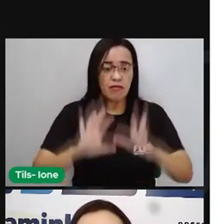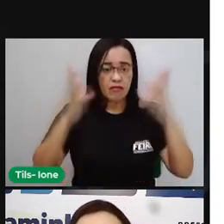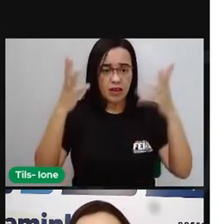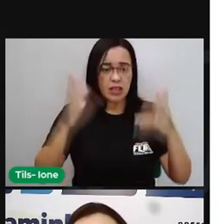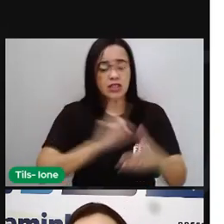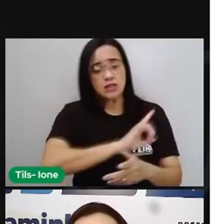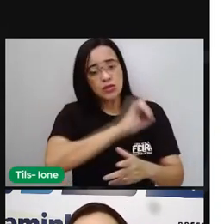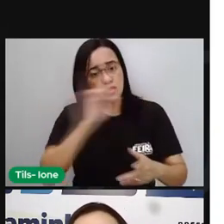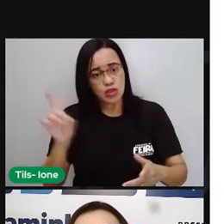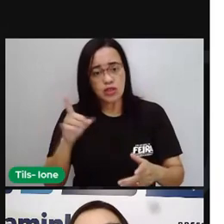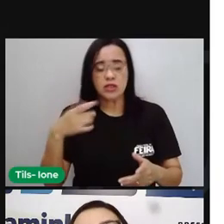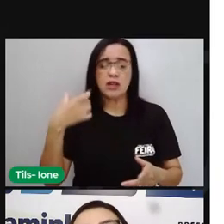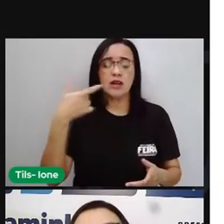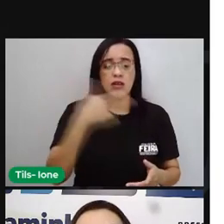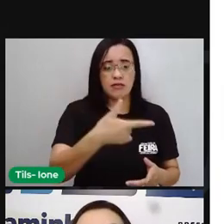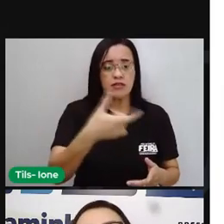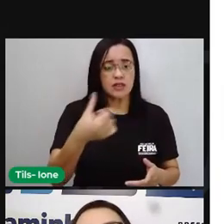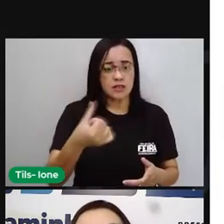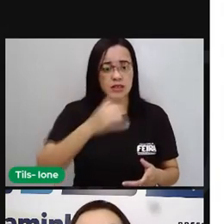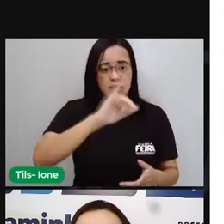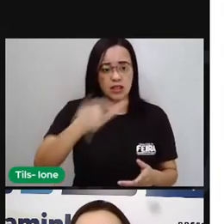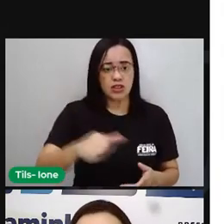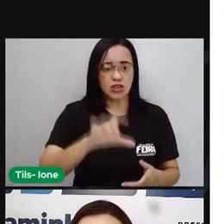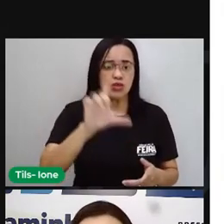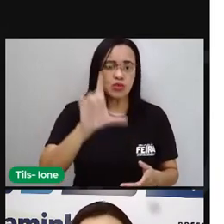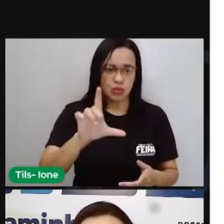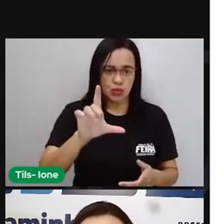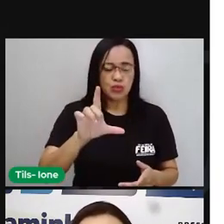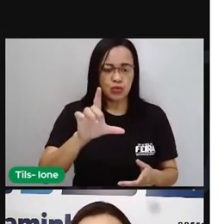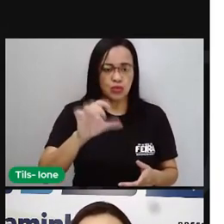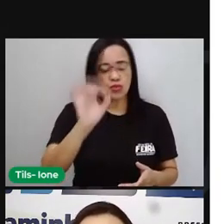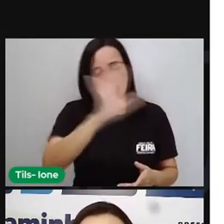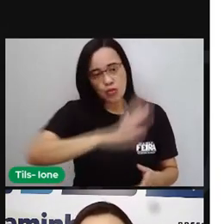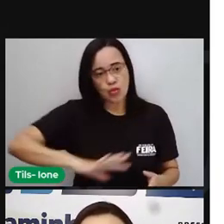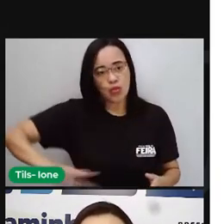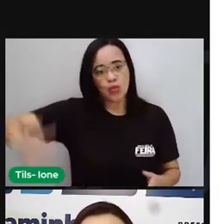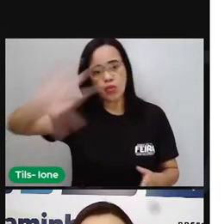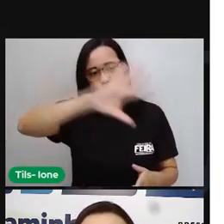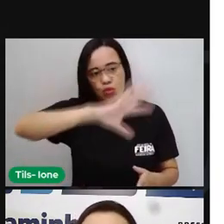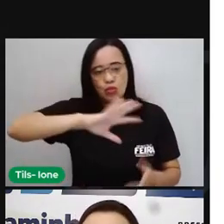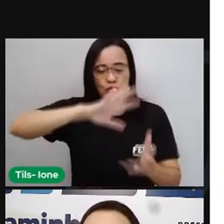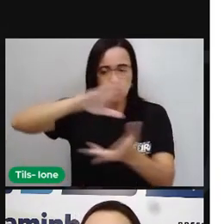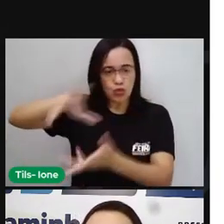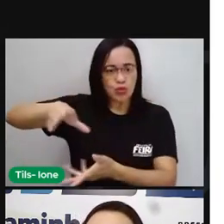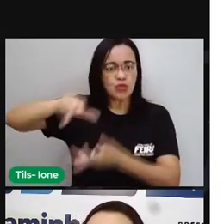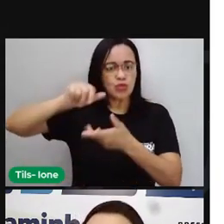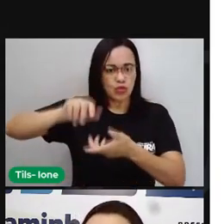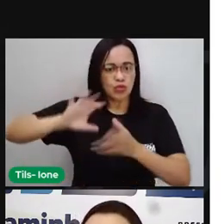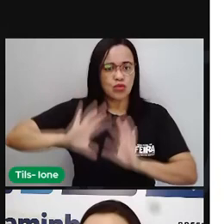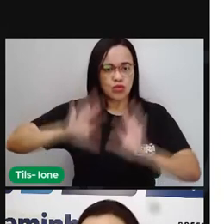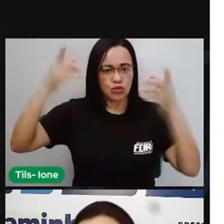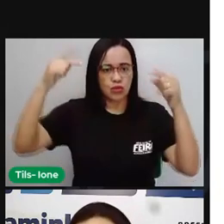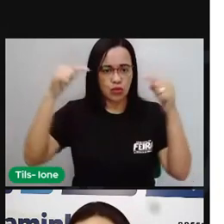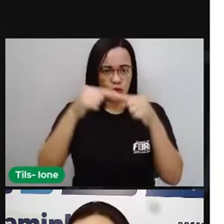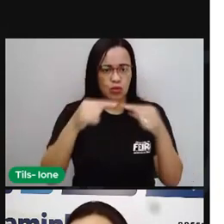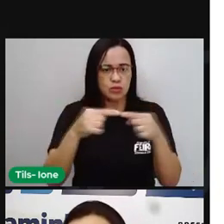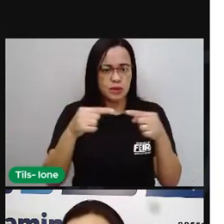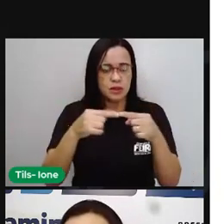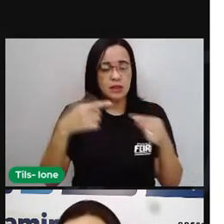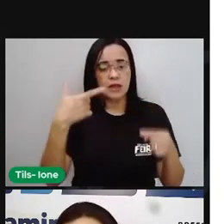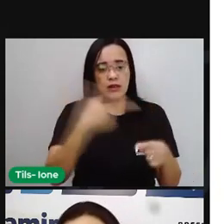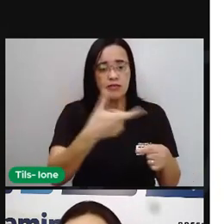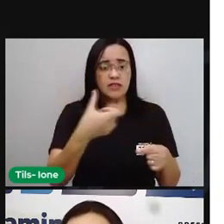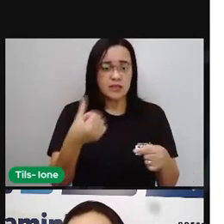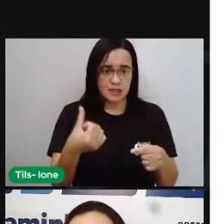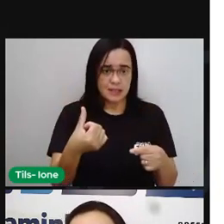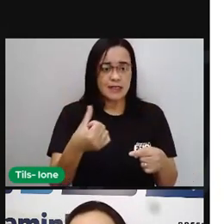e por seguinte aí o dia dos avós em geral também. E aí a gente pensa um pouco em relação à própria Feira de